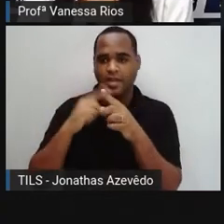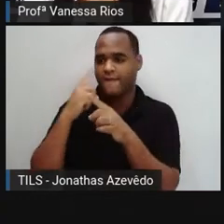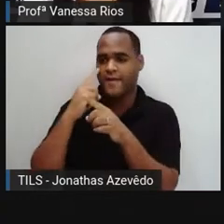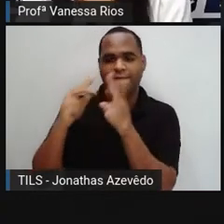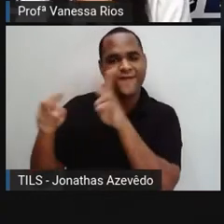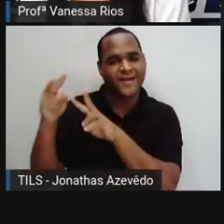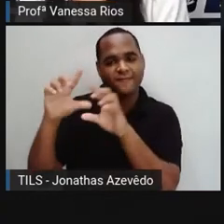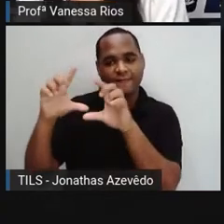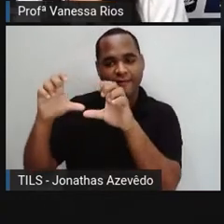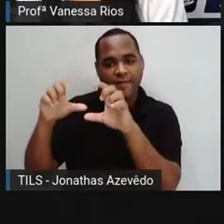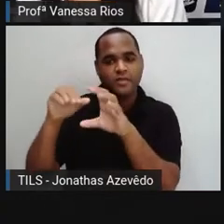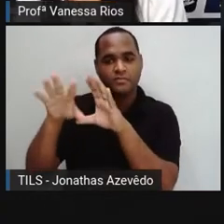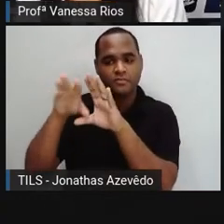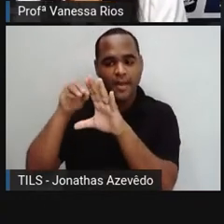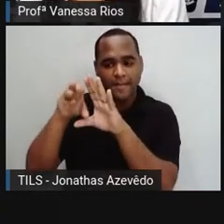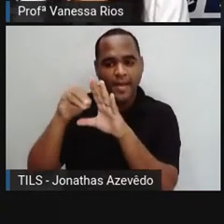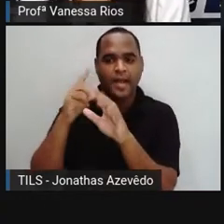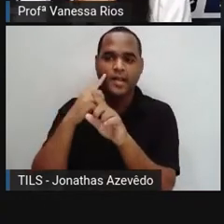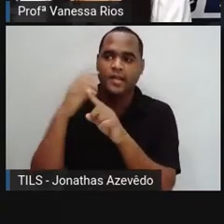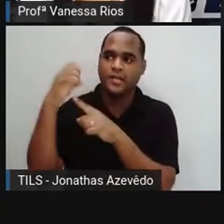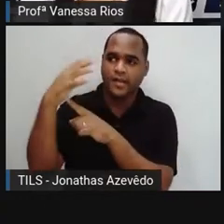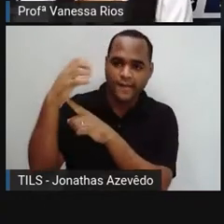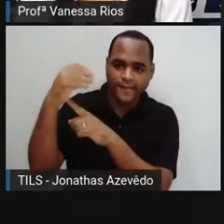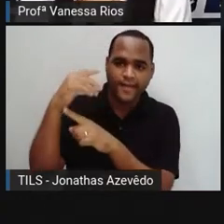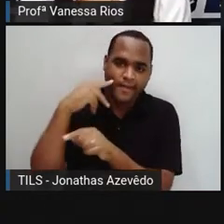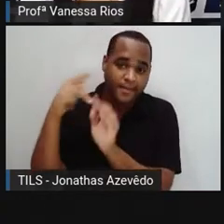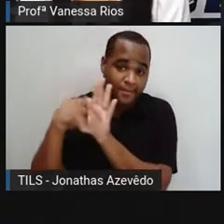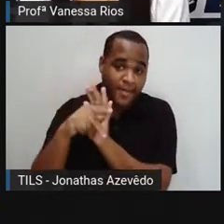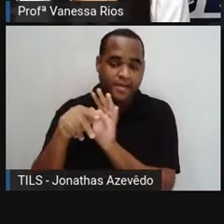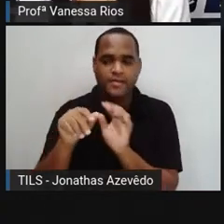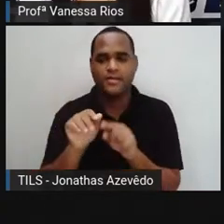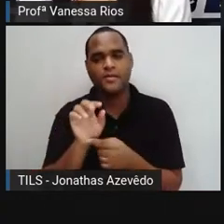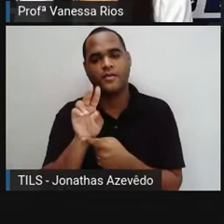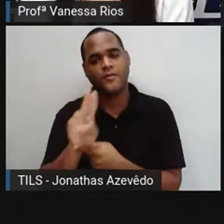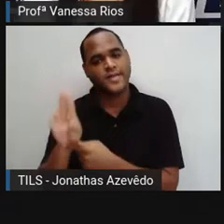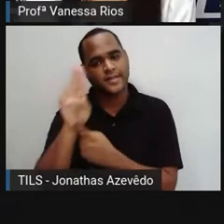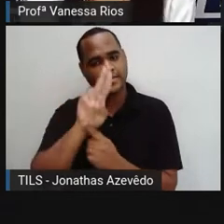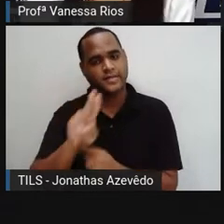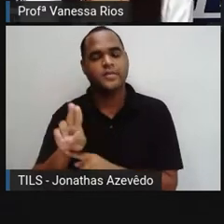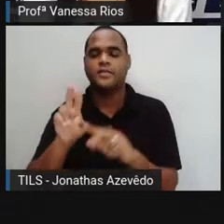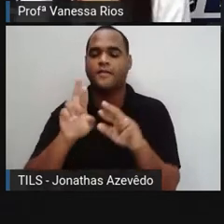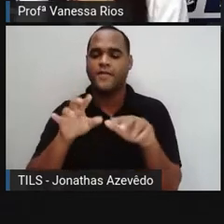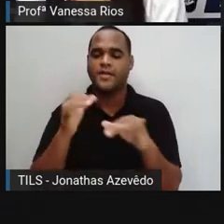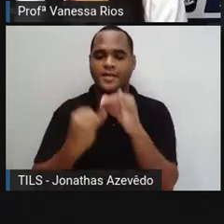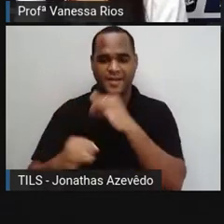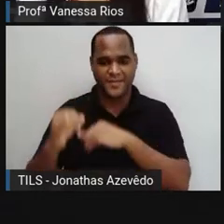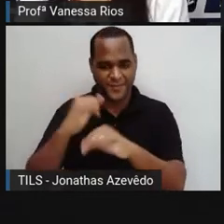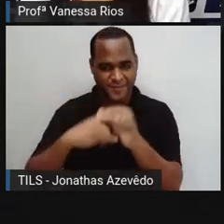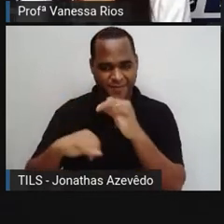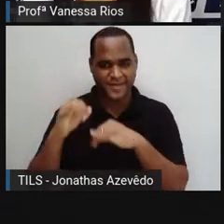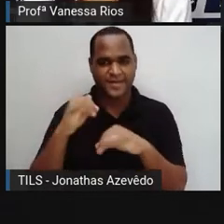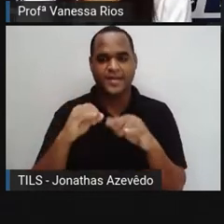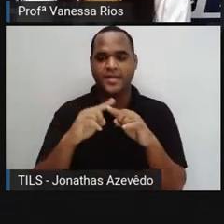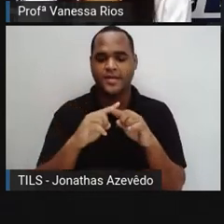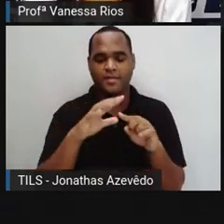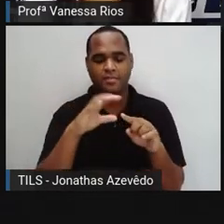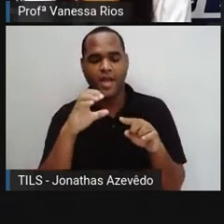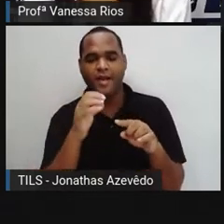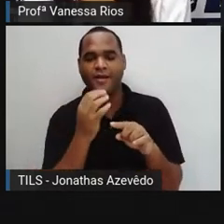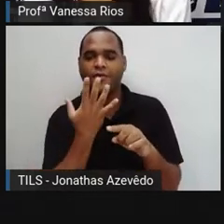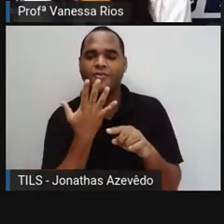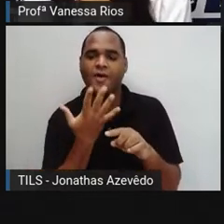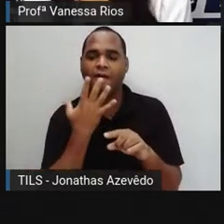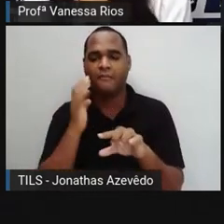imagem, a fixação da luz, a utilização de produtos químicos para fazer esse contraste do que foi